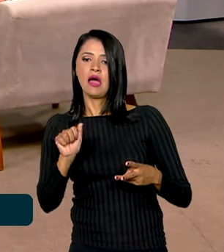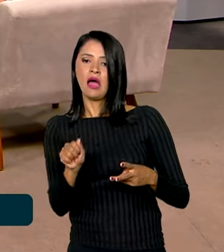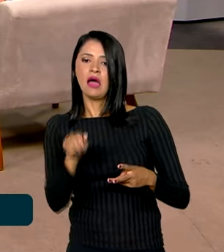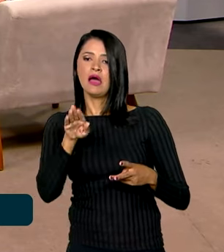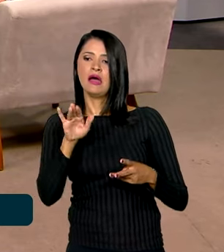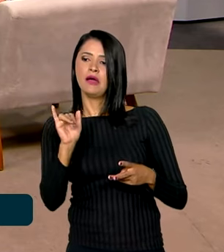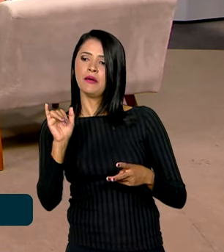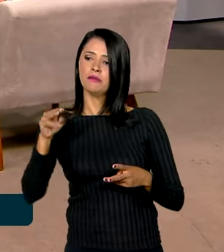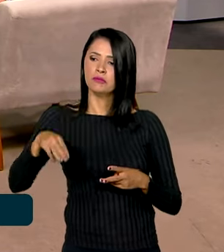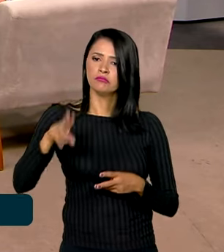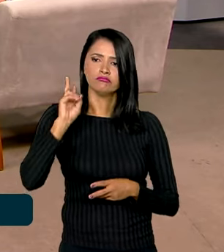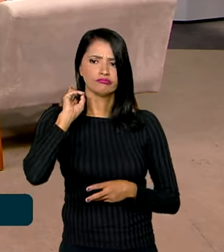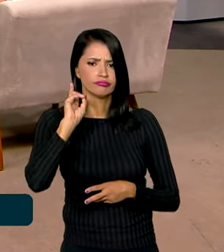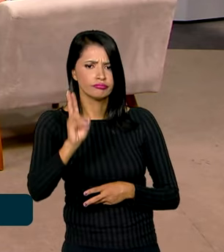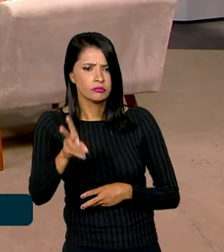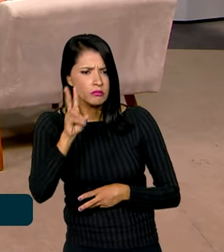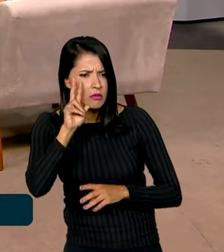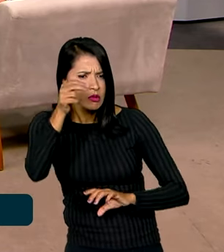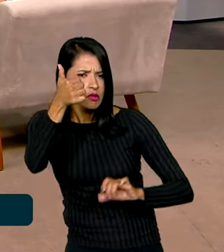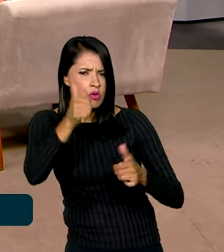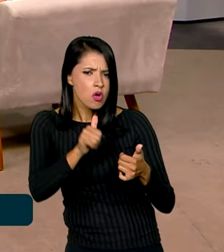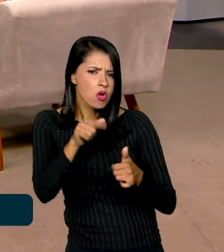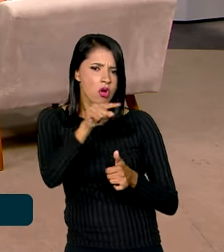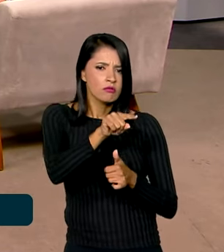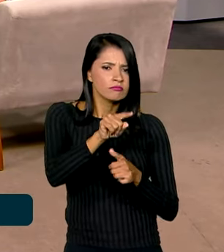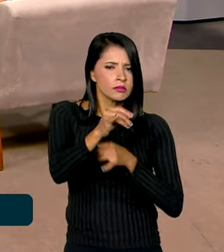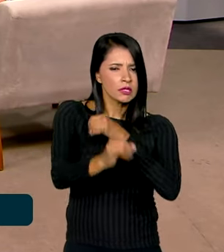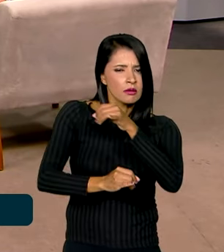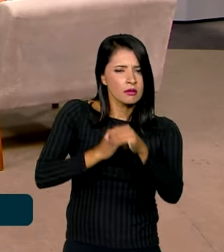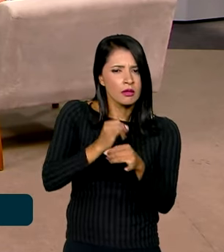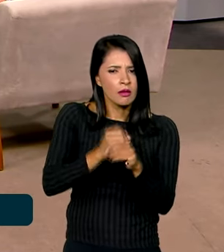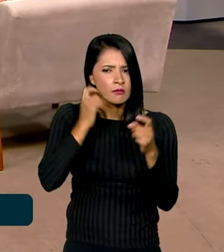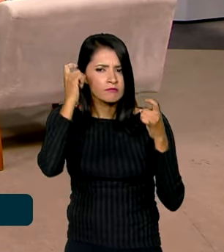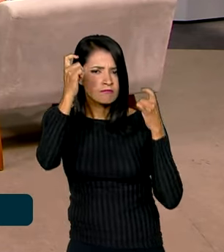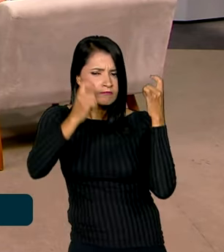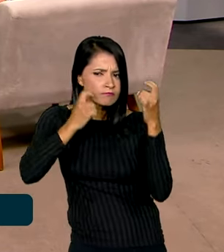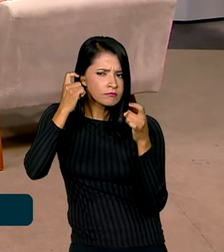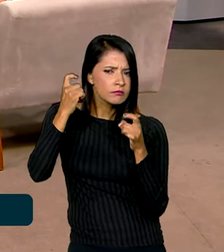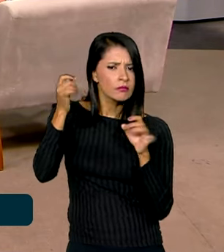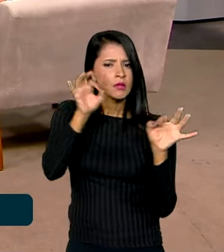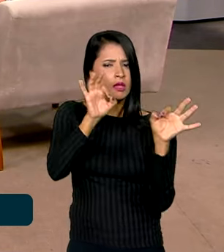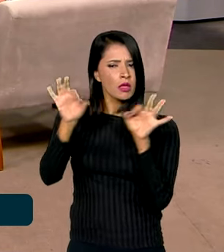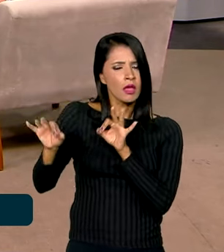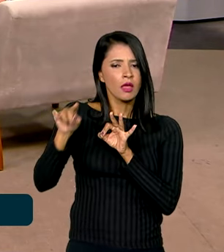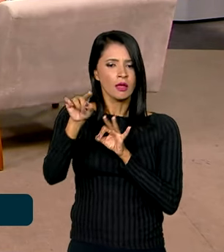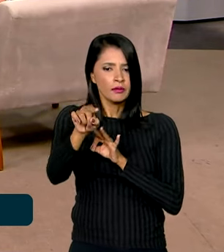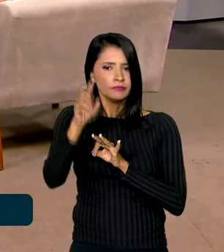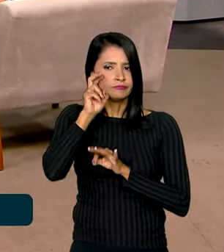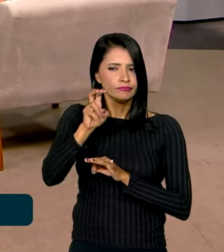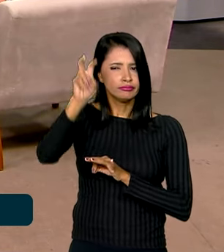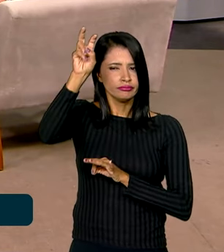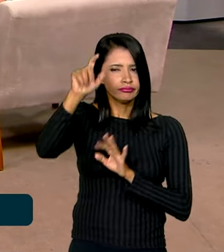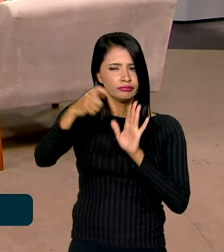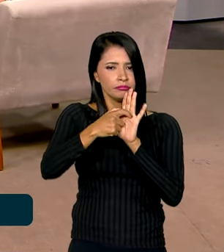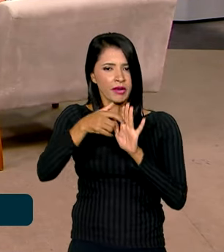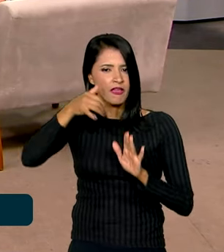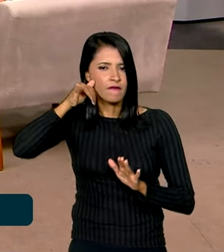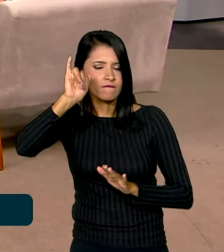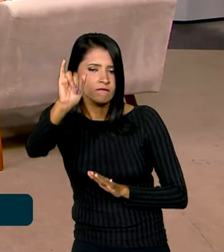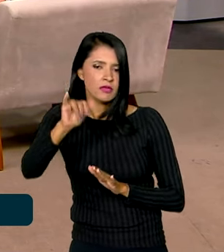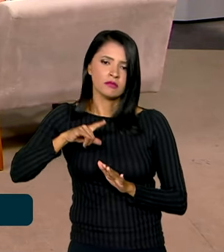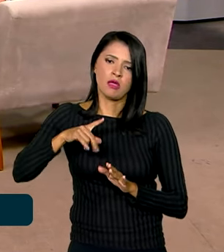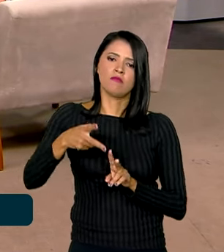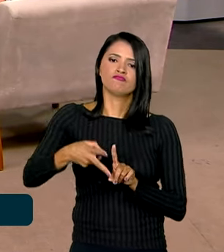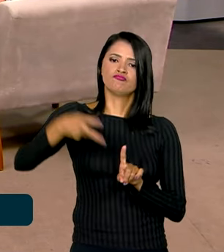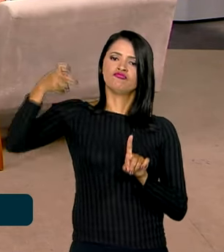estão, desde sempre, olhando as questões cibernéticas, preocupadas com uma grande rede de inteligência para evitar qualquer tipo de fraude no